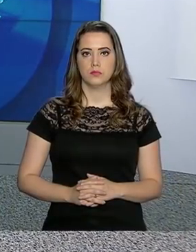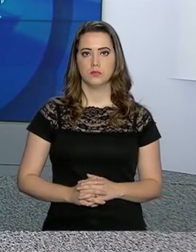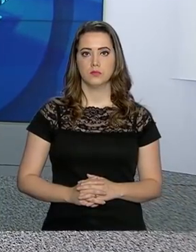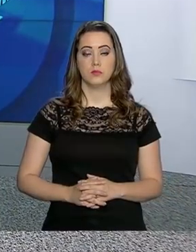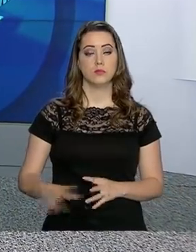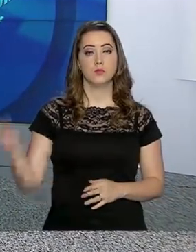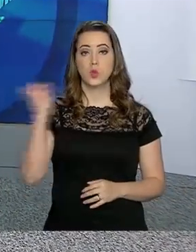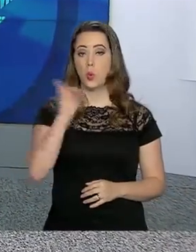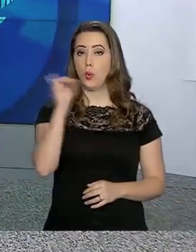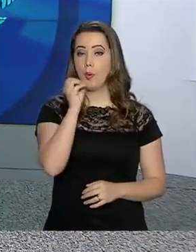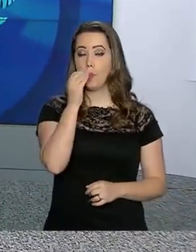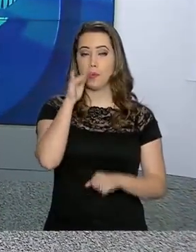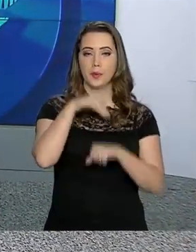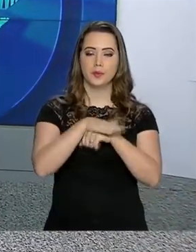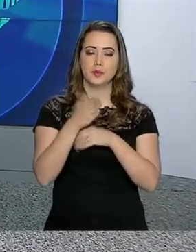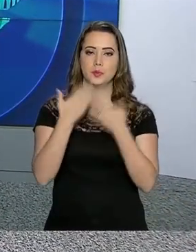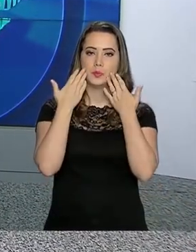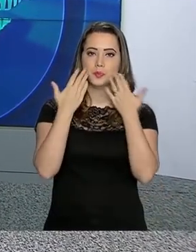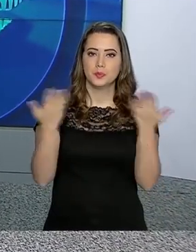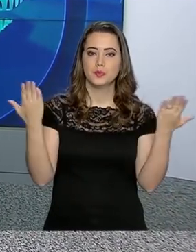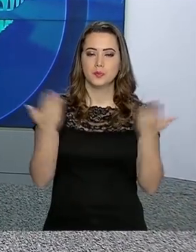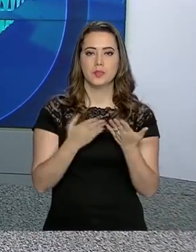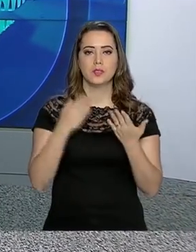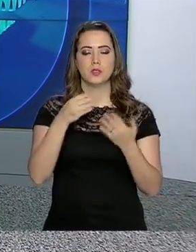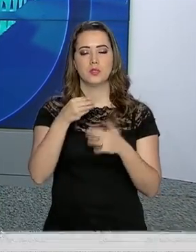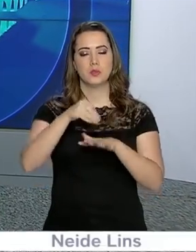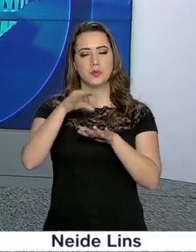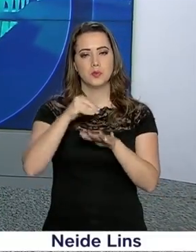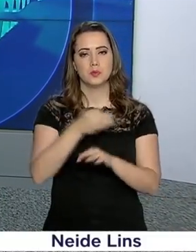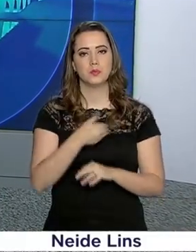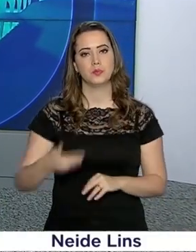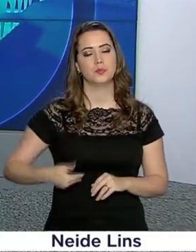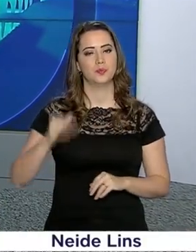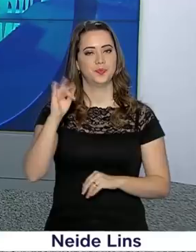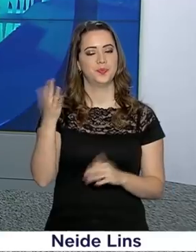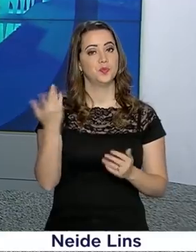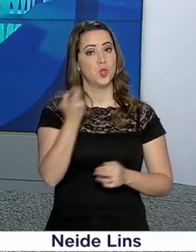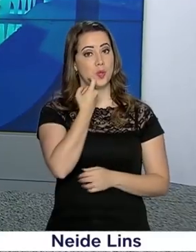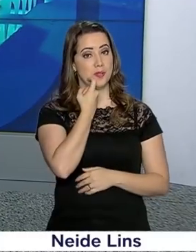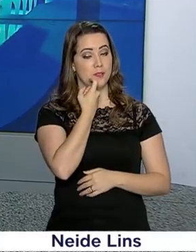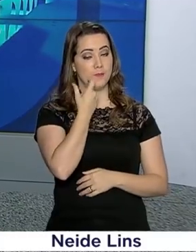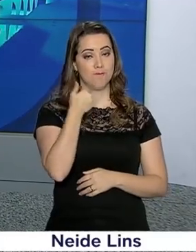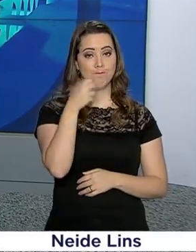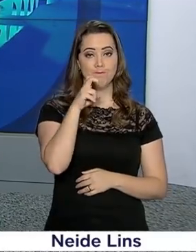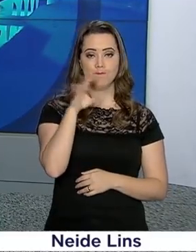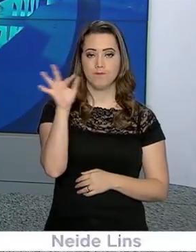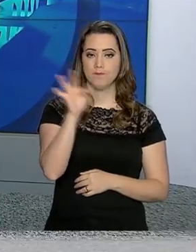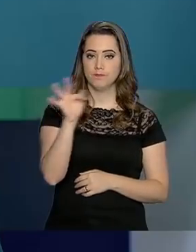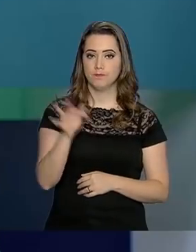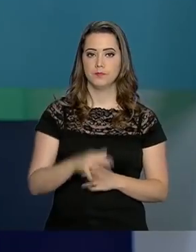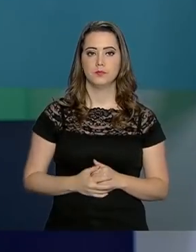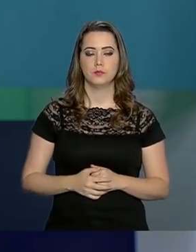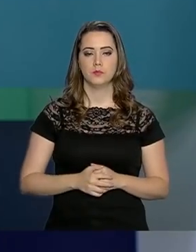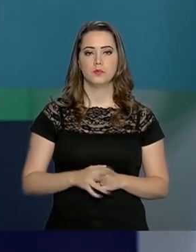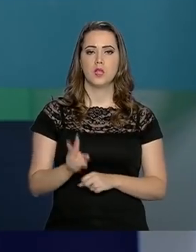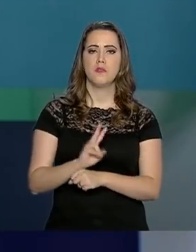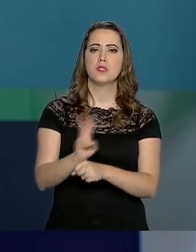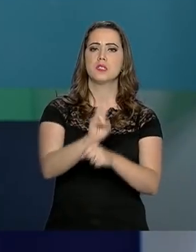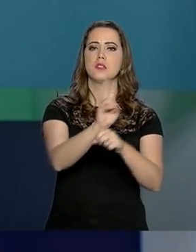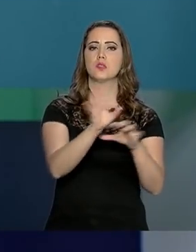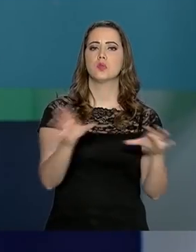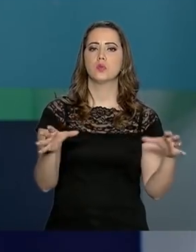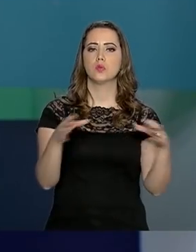Olá, boa noite. No ar as notícias do governo federal desta sexta-feira, 15 de fevereiro. A